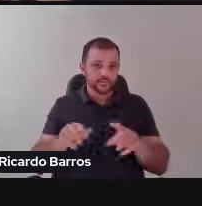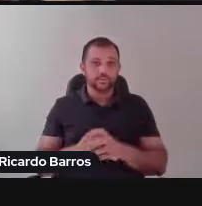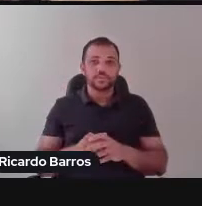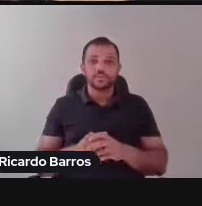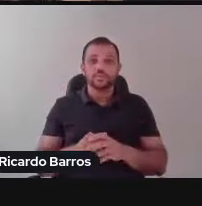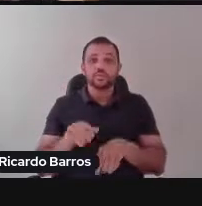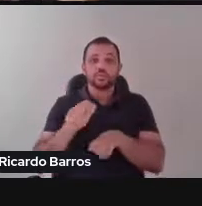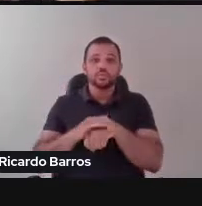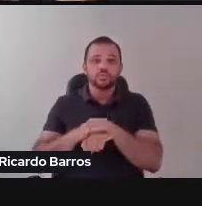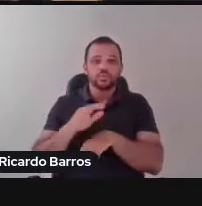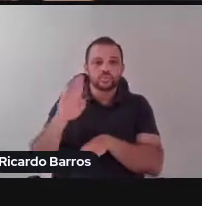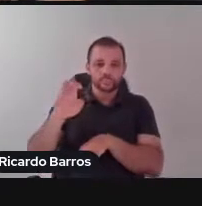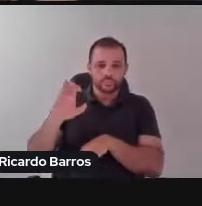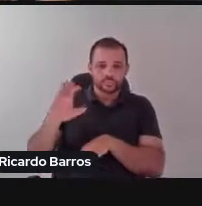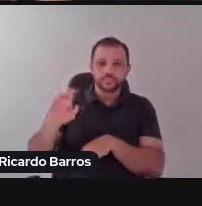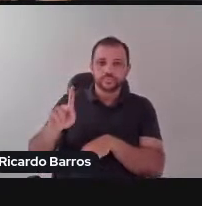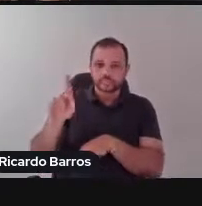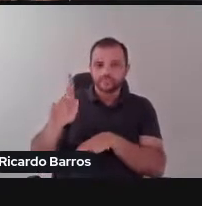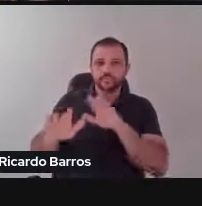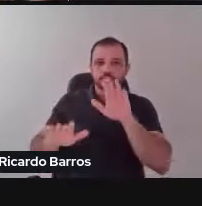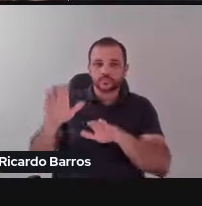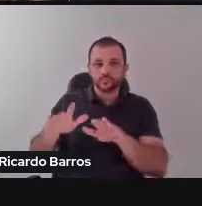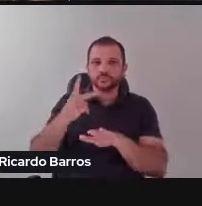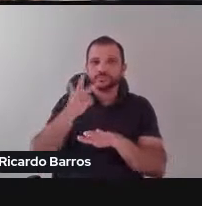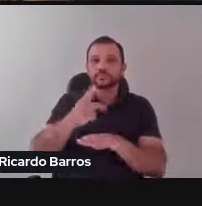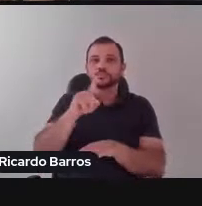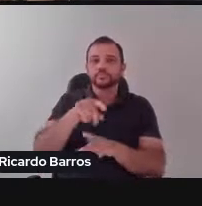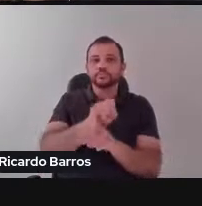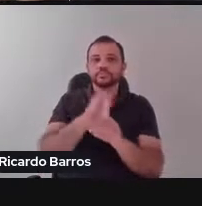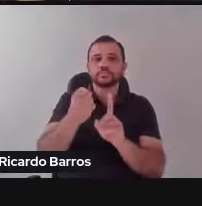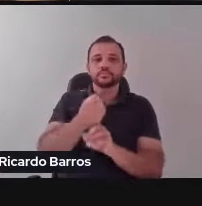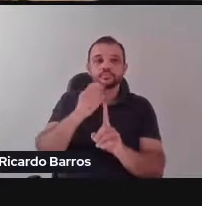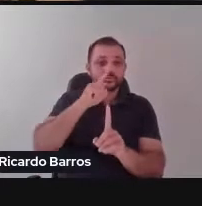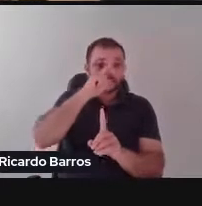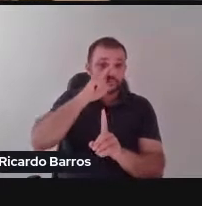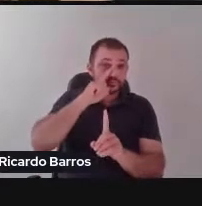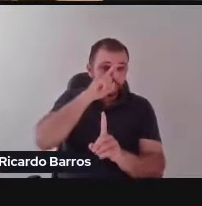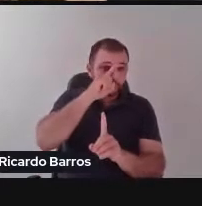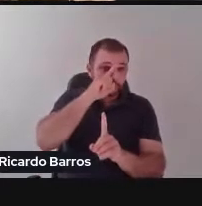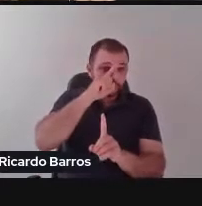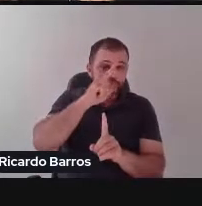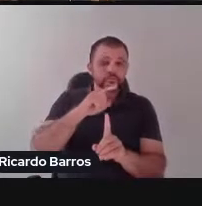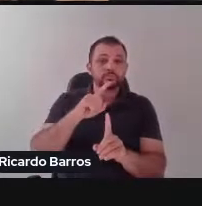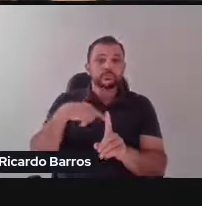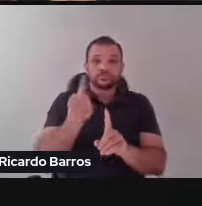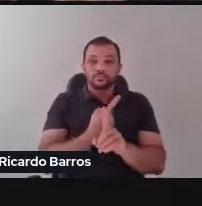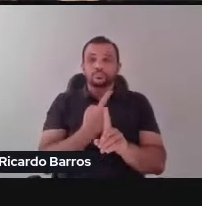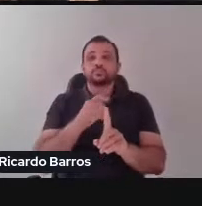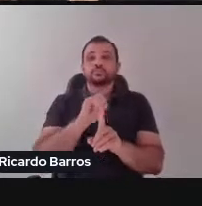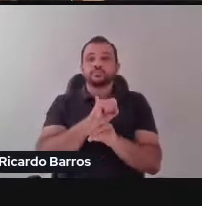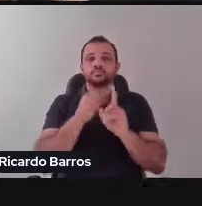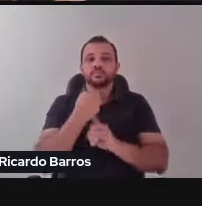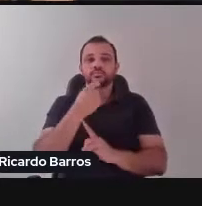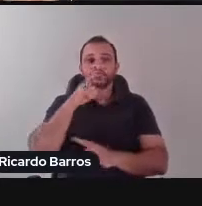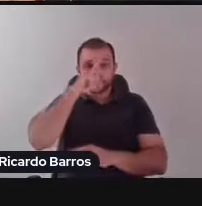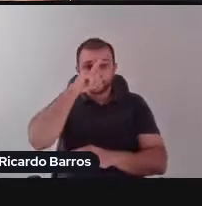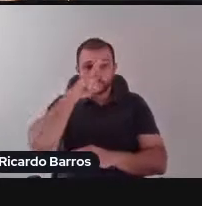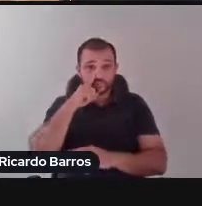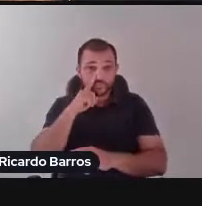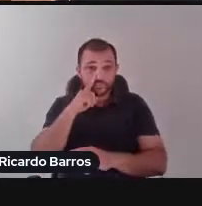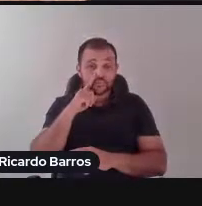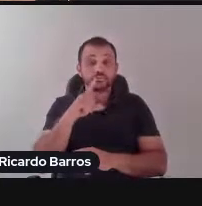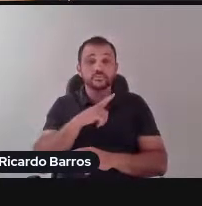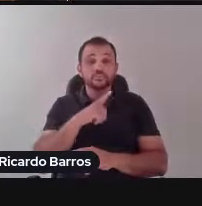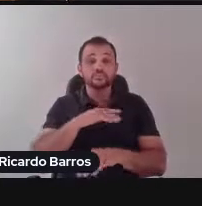do risco. E compreenda que é uma sociedade do risco e eu somo a essa caracterização aquilo que Gui de